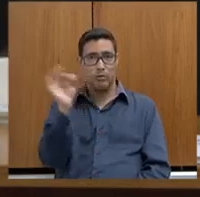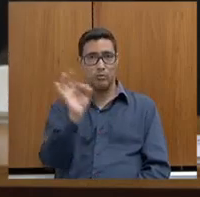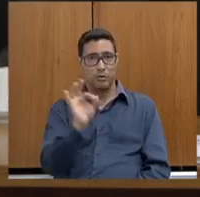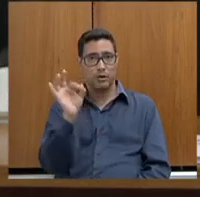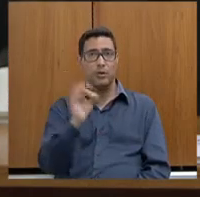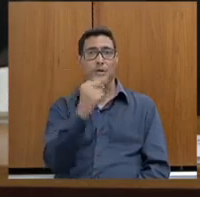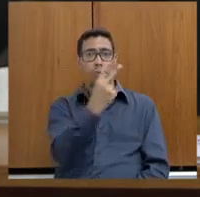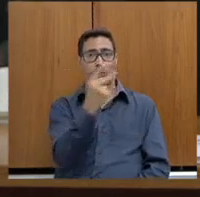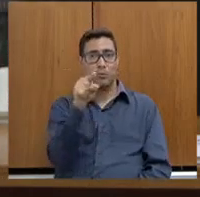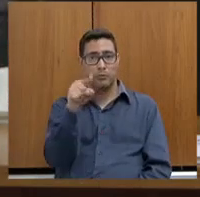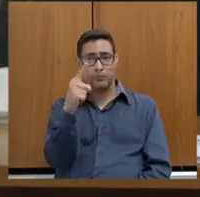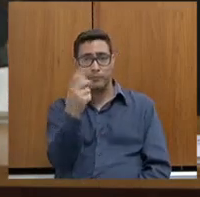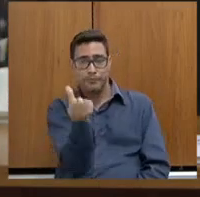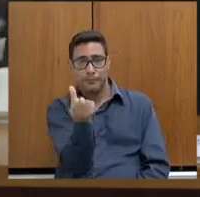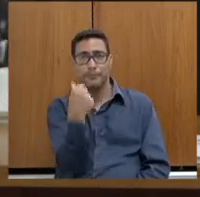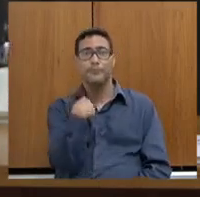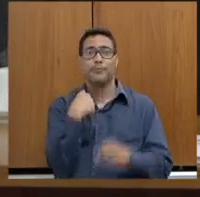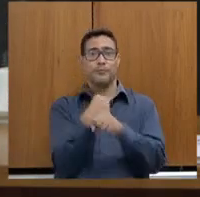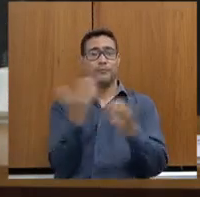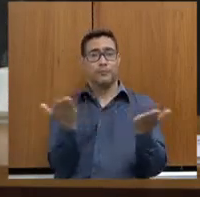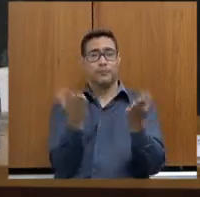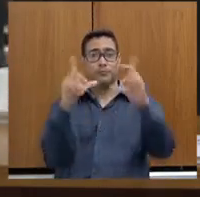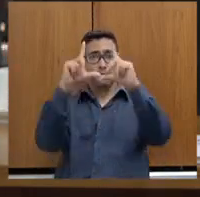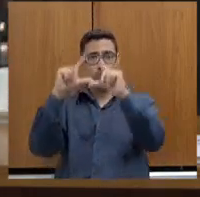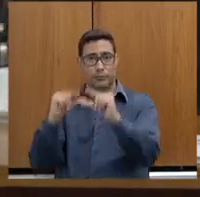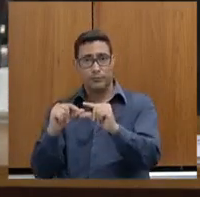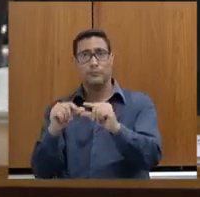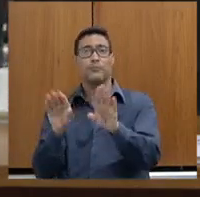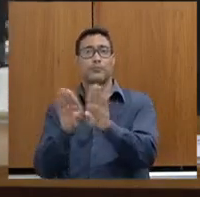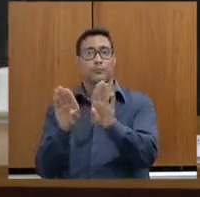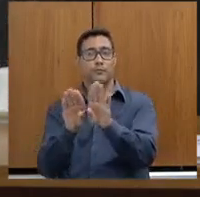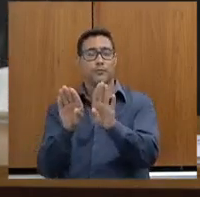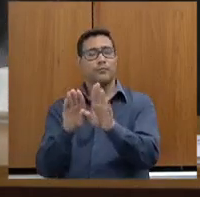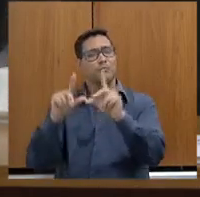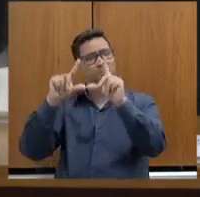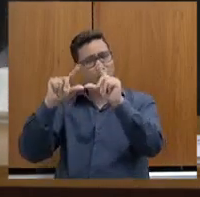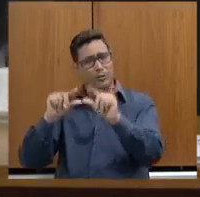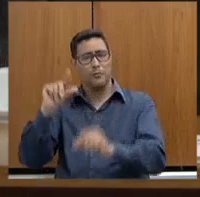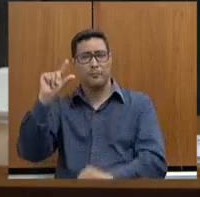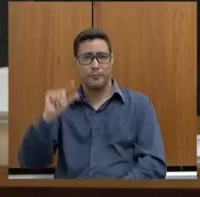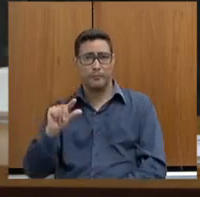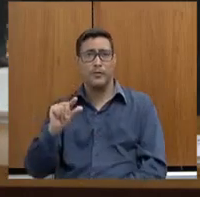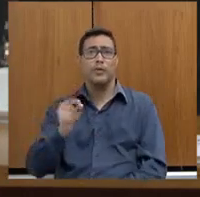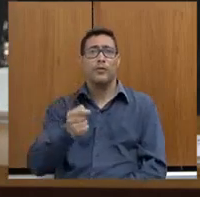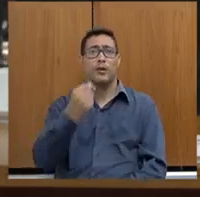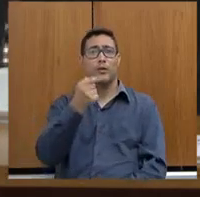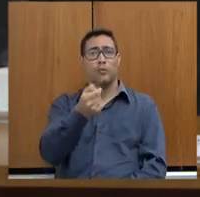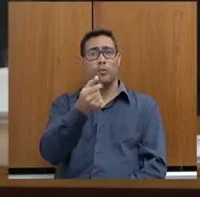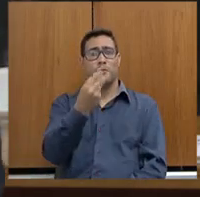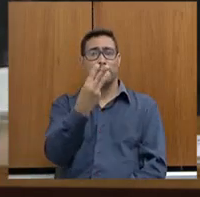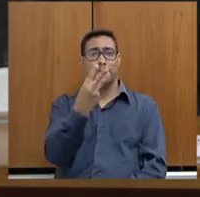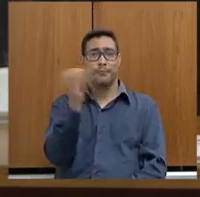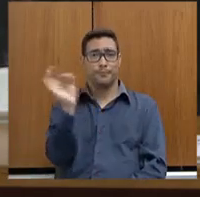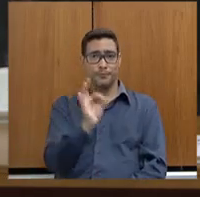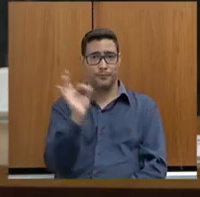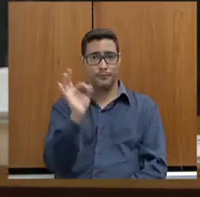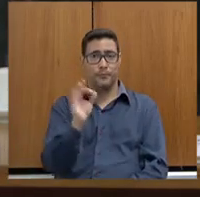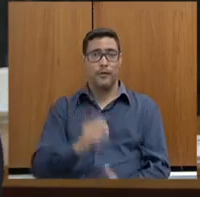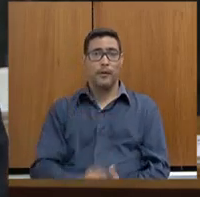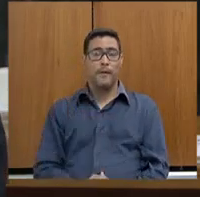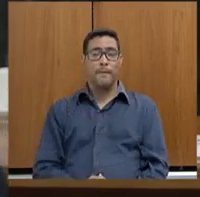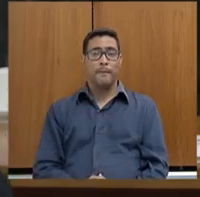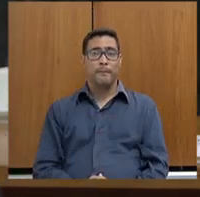,16%. E esse ano foi uma redução, também obtivemos a redução um pouco menor, mas de quase 3%. Pode passar.